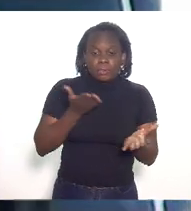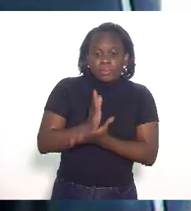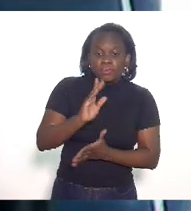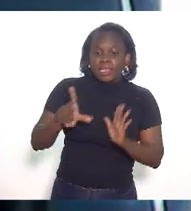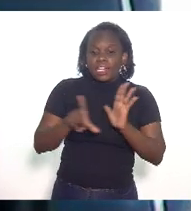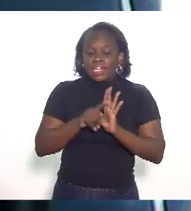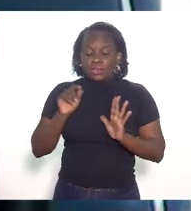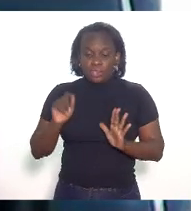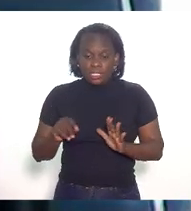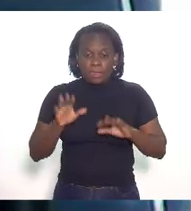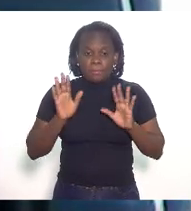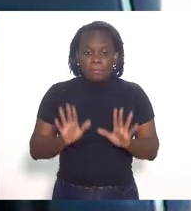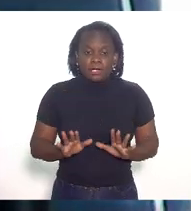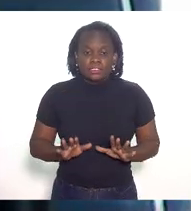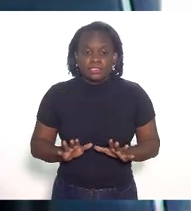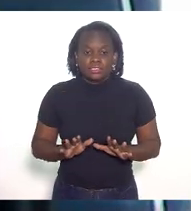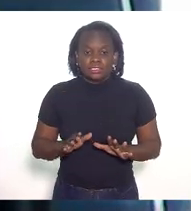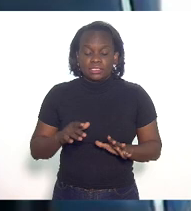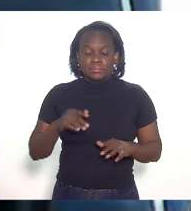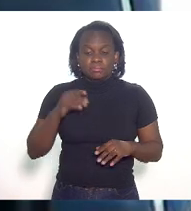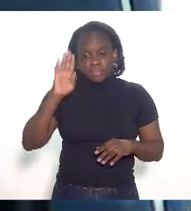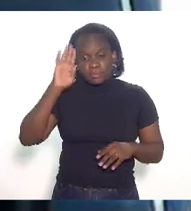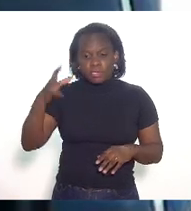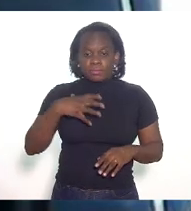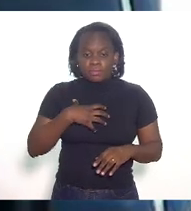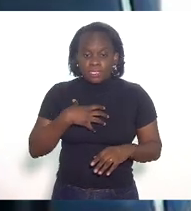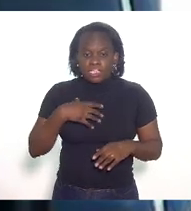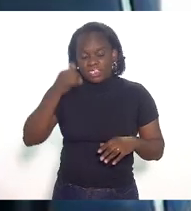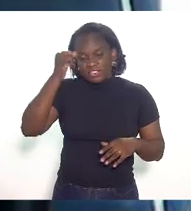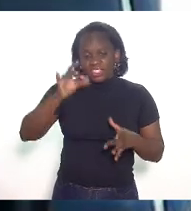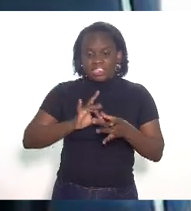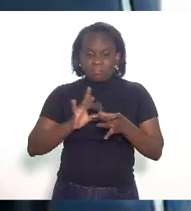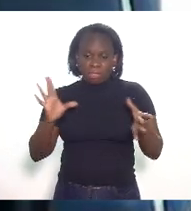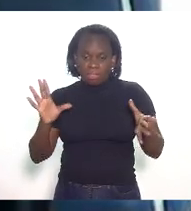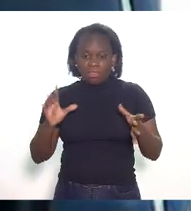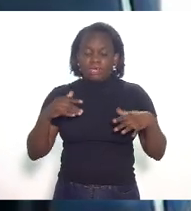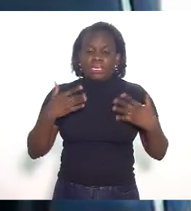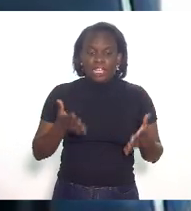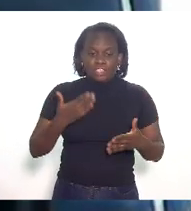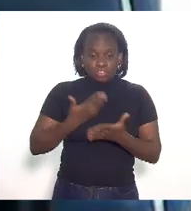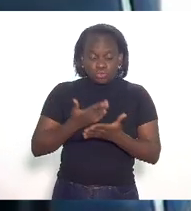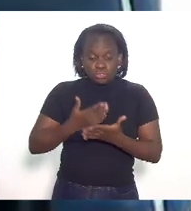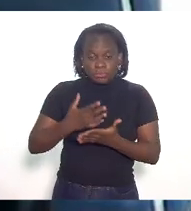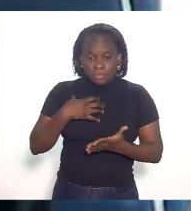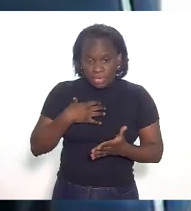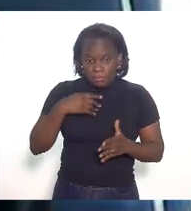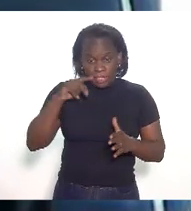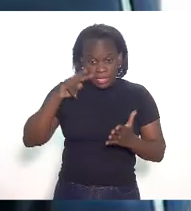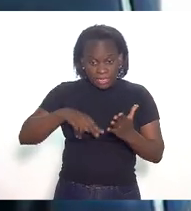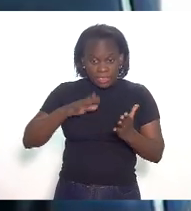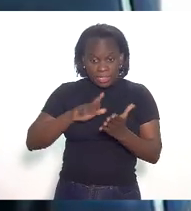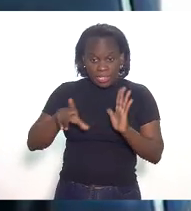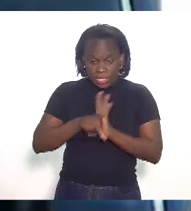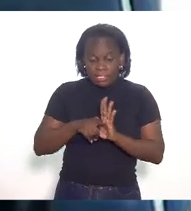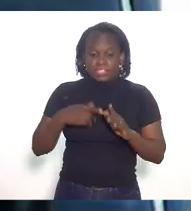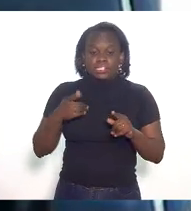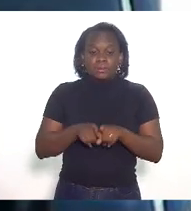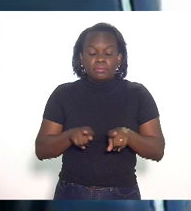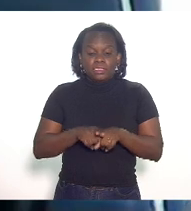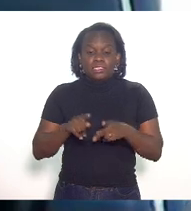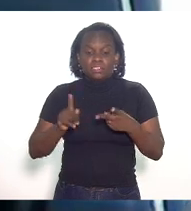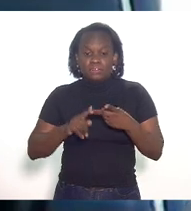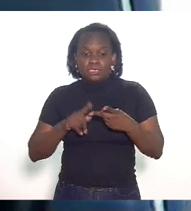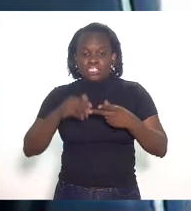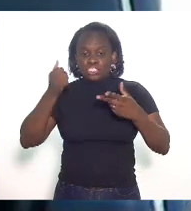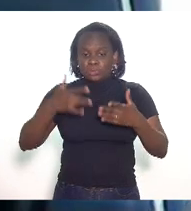lei mas é sim o estudo de impacto é para não ficar descasado o estudo de impacto da interpretação legal e dois quando a gente determina